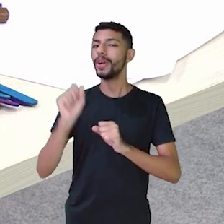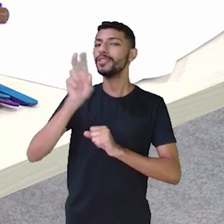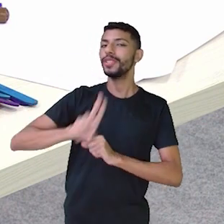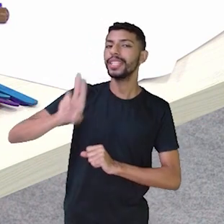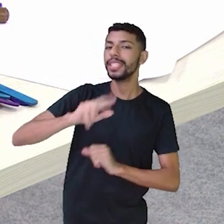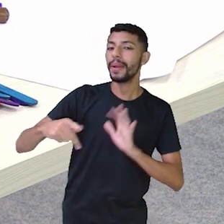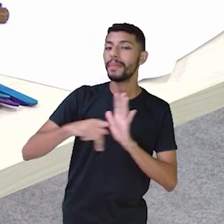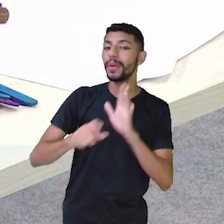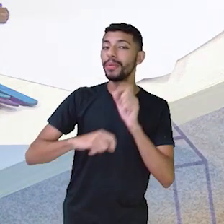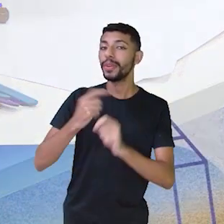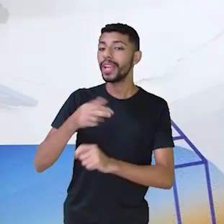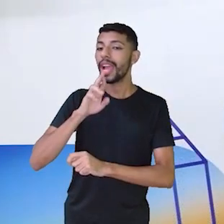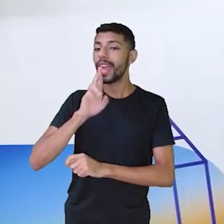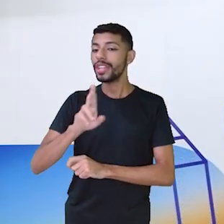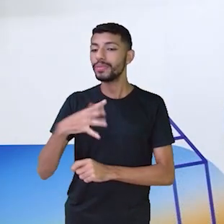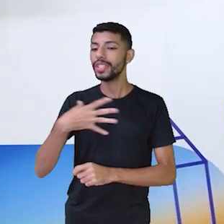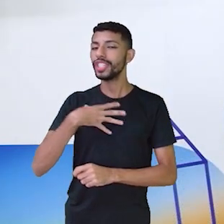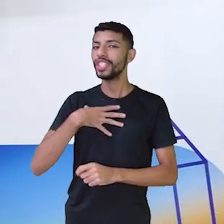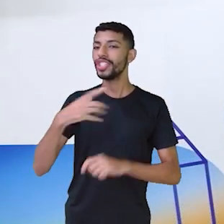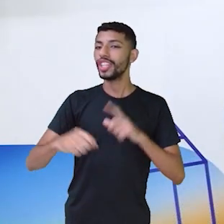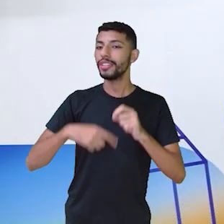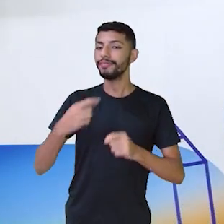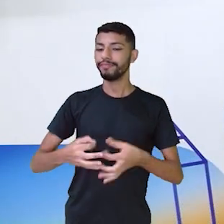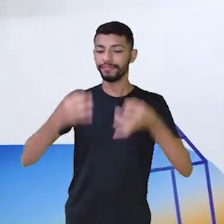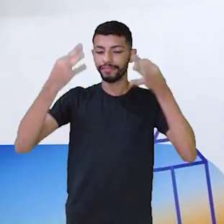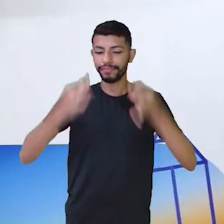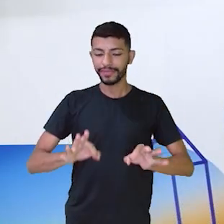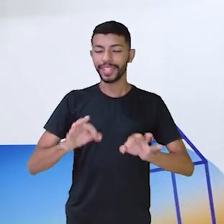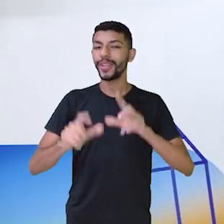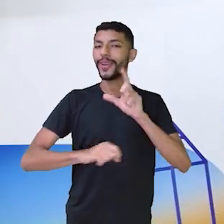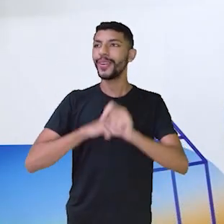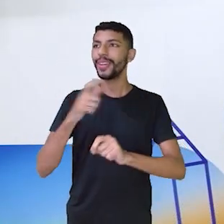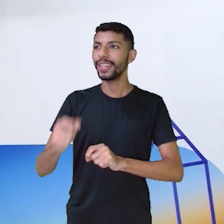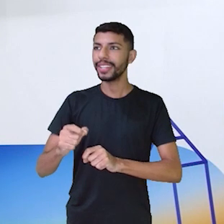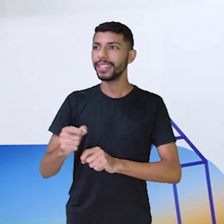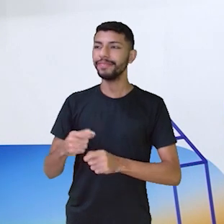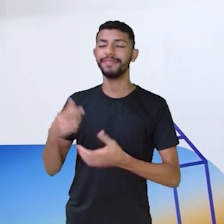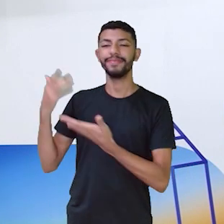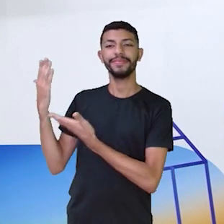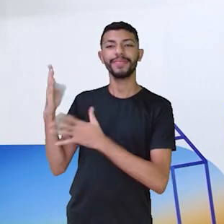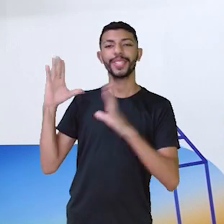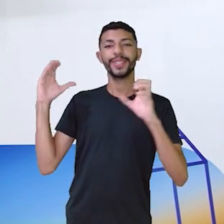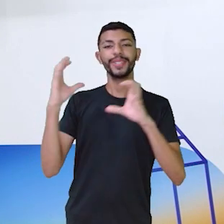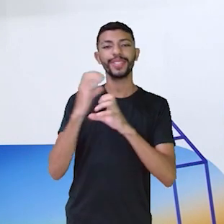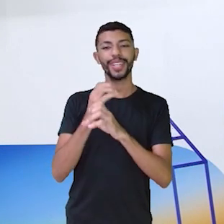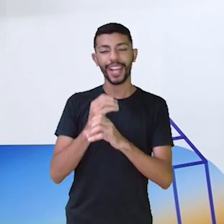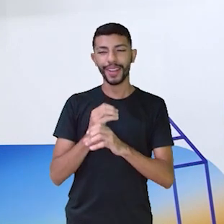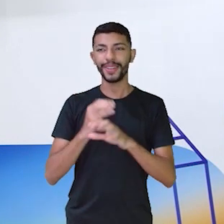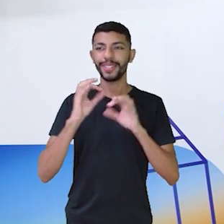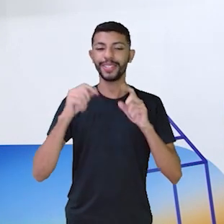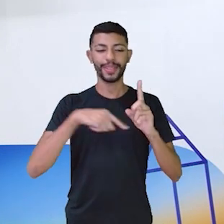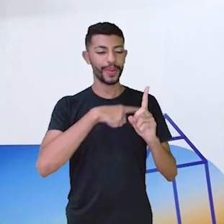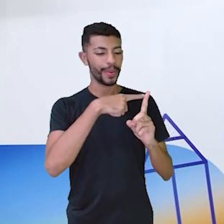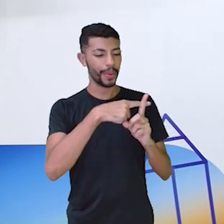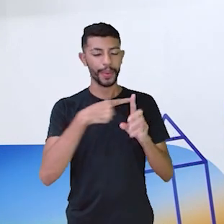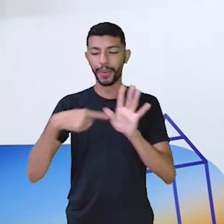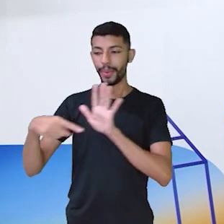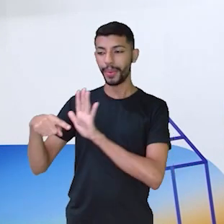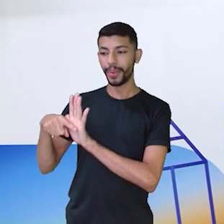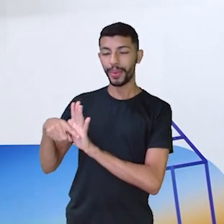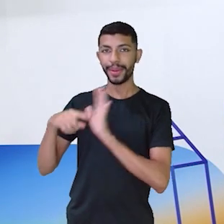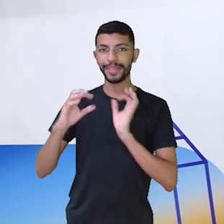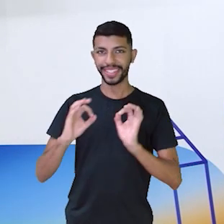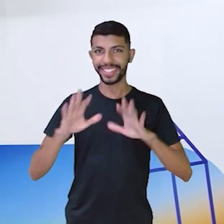para resolver de forma concreta, né, os resultados aqui das operações de adição e subtração.